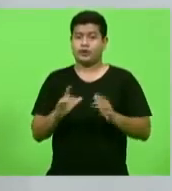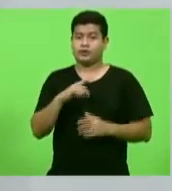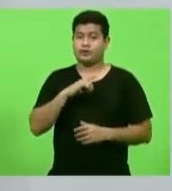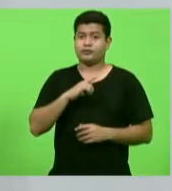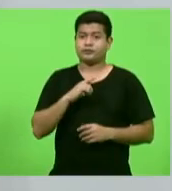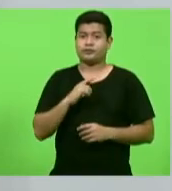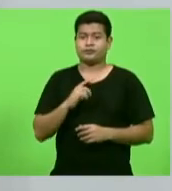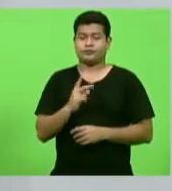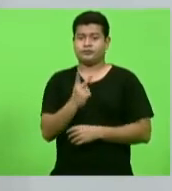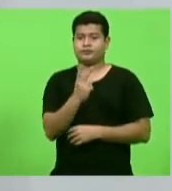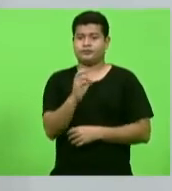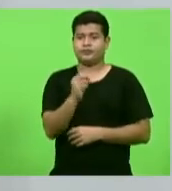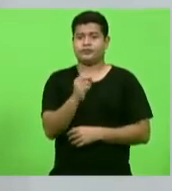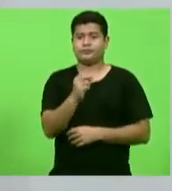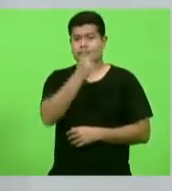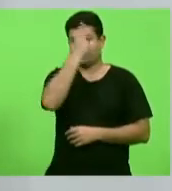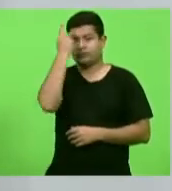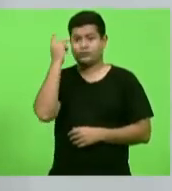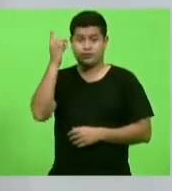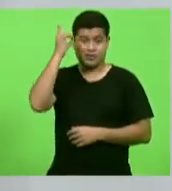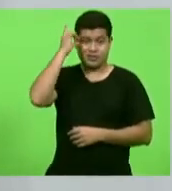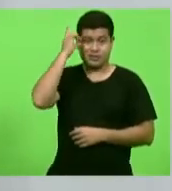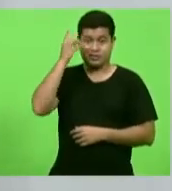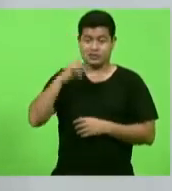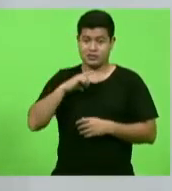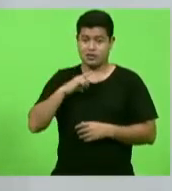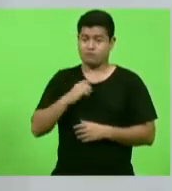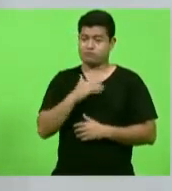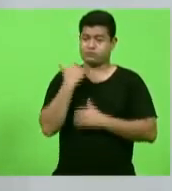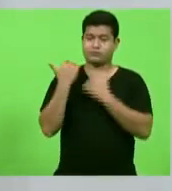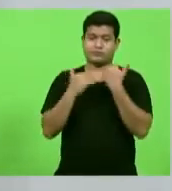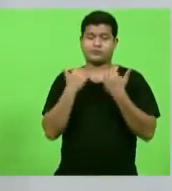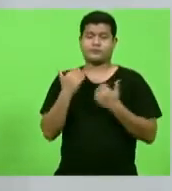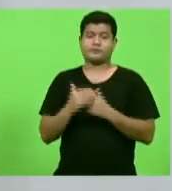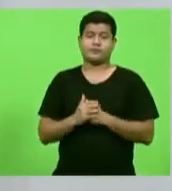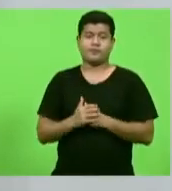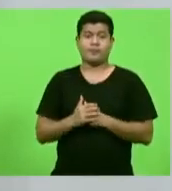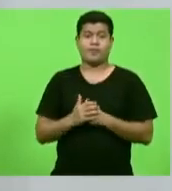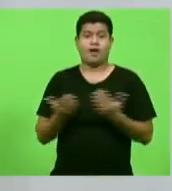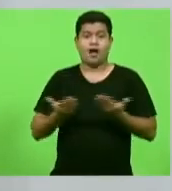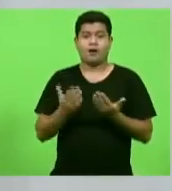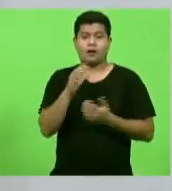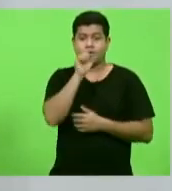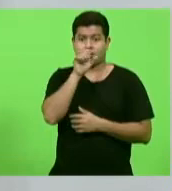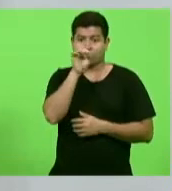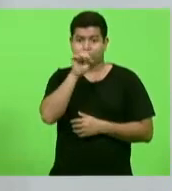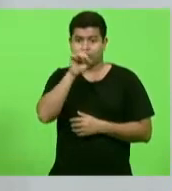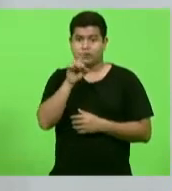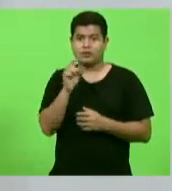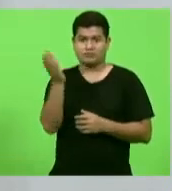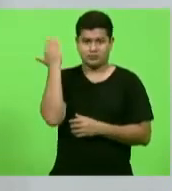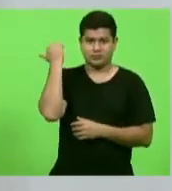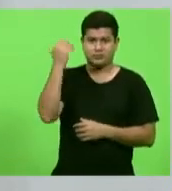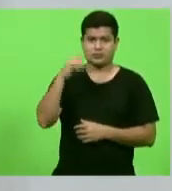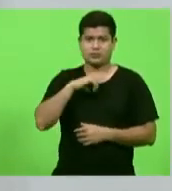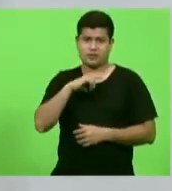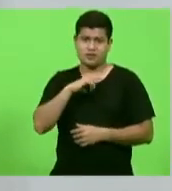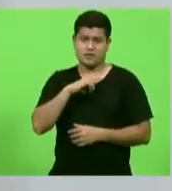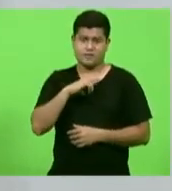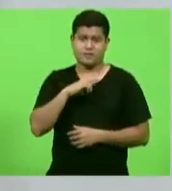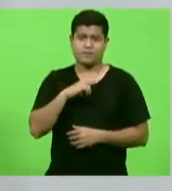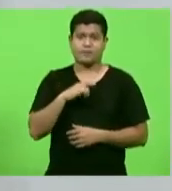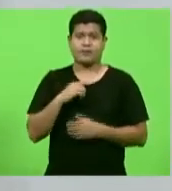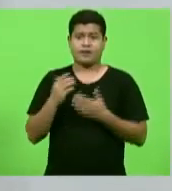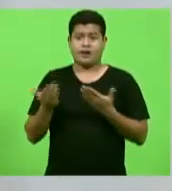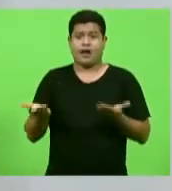óbitos de pessoas com Down, dois deles aqui no último final de semana, sendo uma jovem de